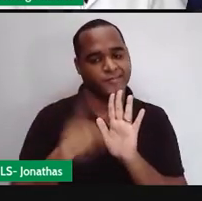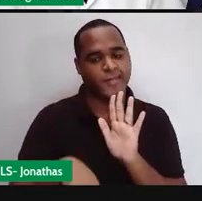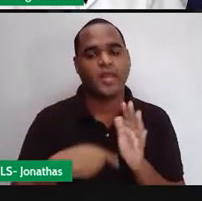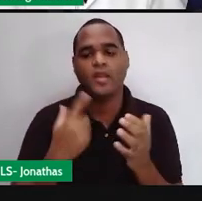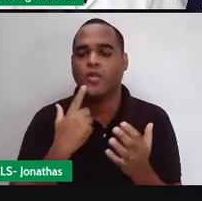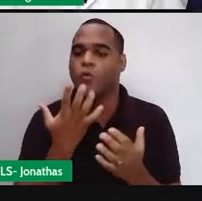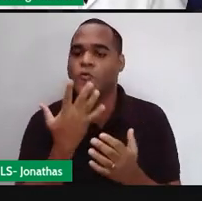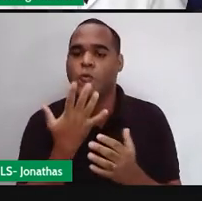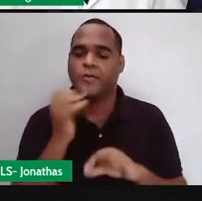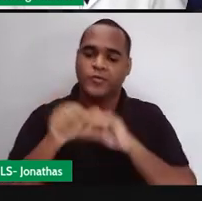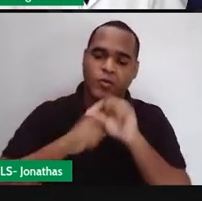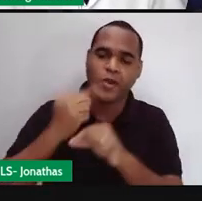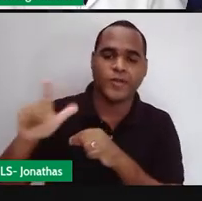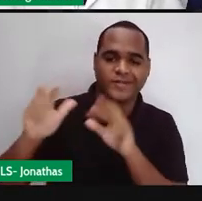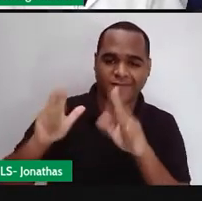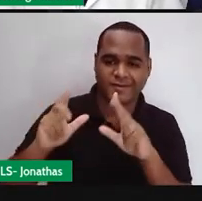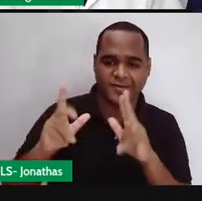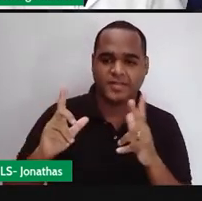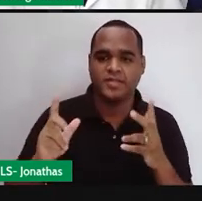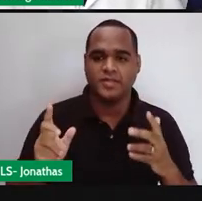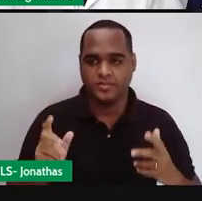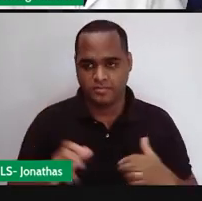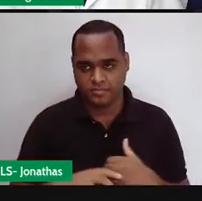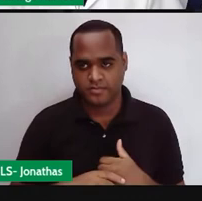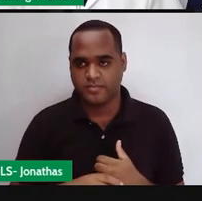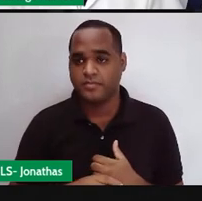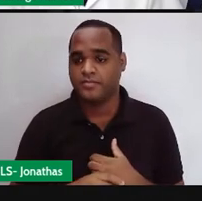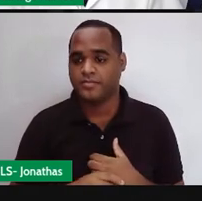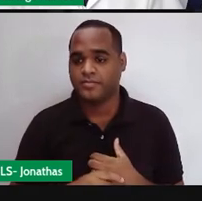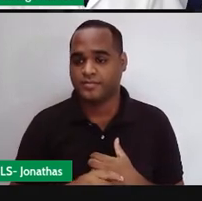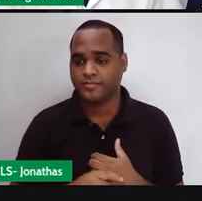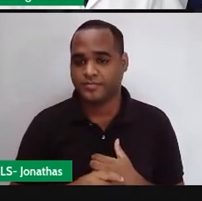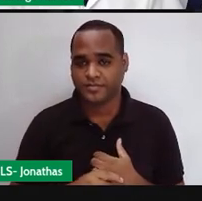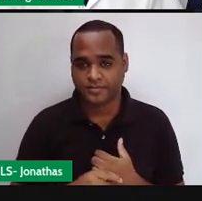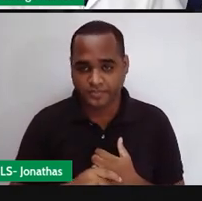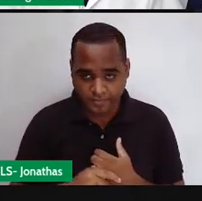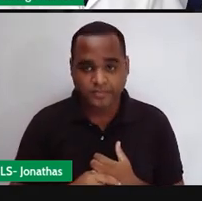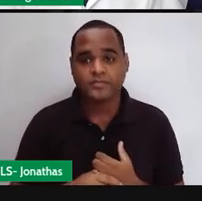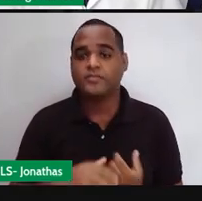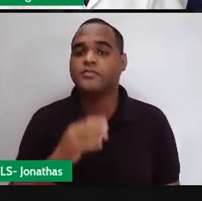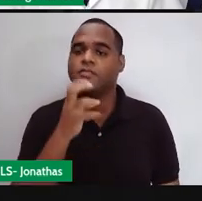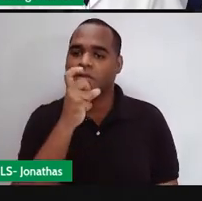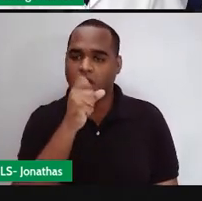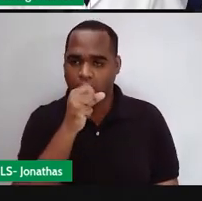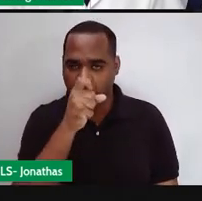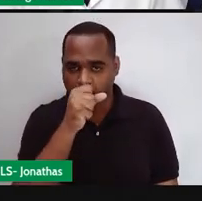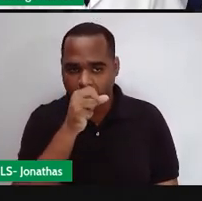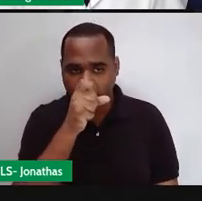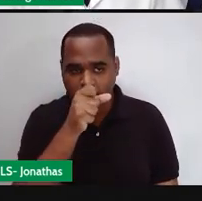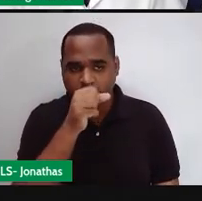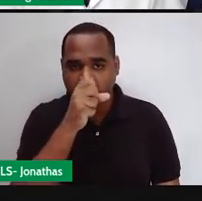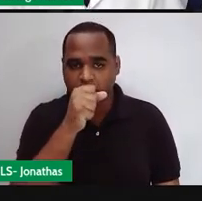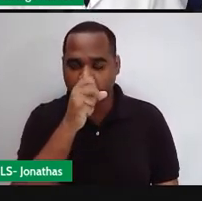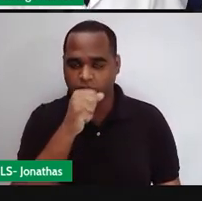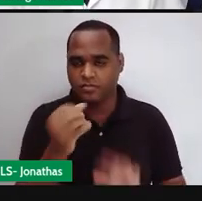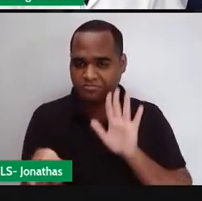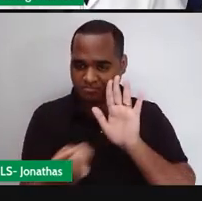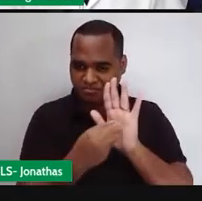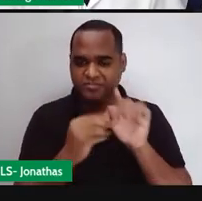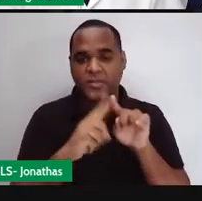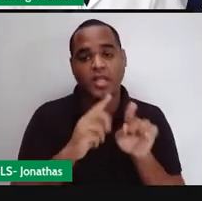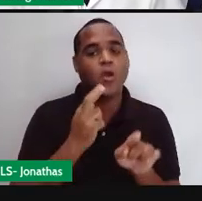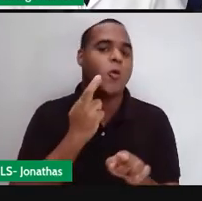corzinha aqui. Vamos colocar, sei lá, um laranja? Que tal? Então, o lado rosa